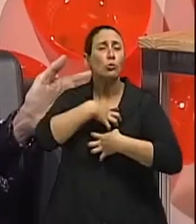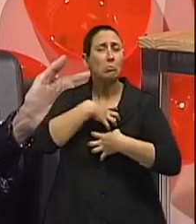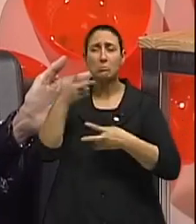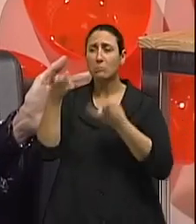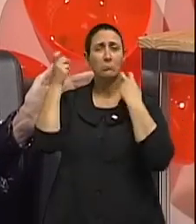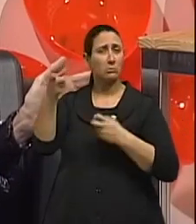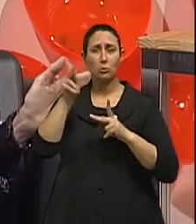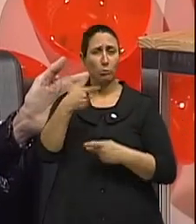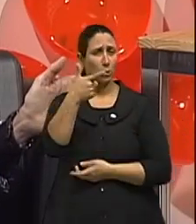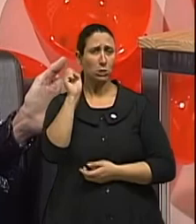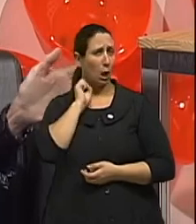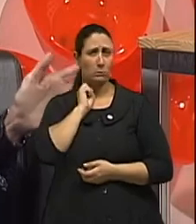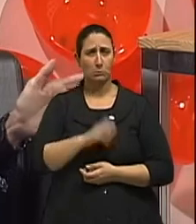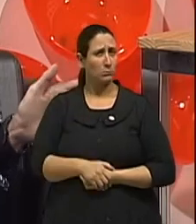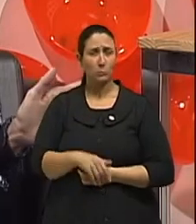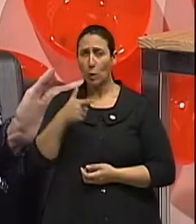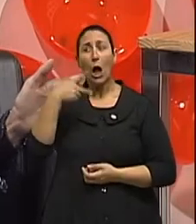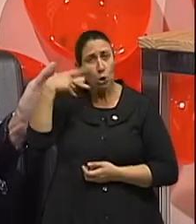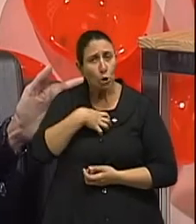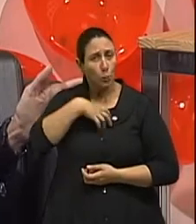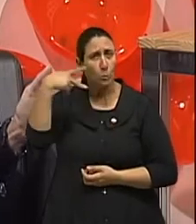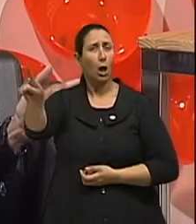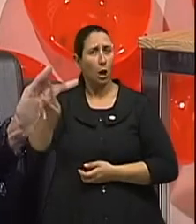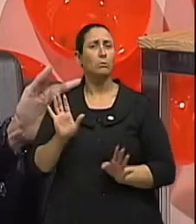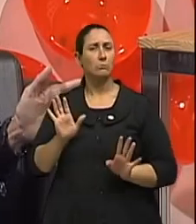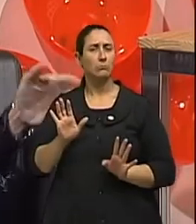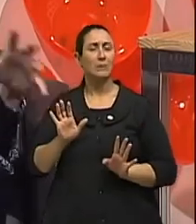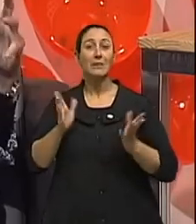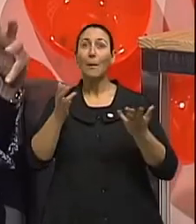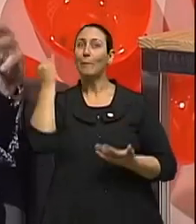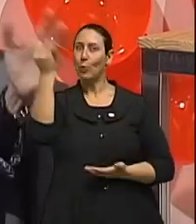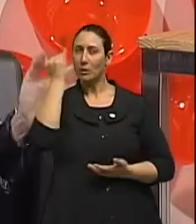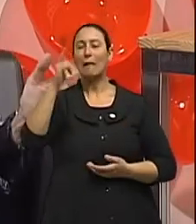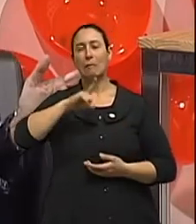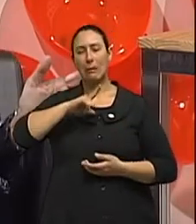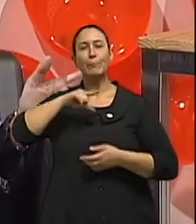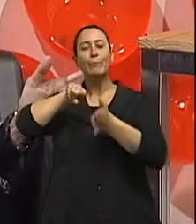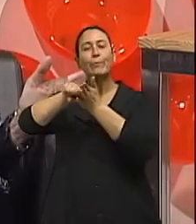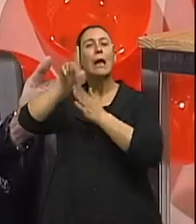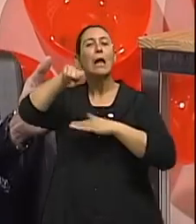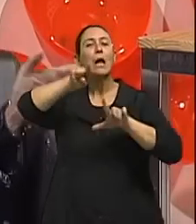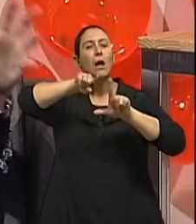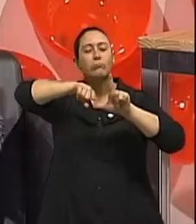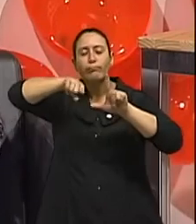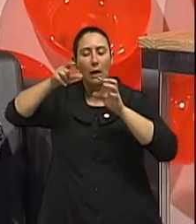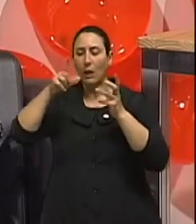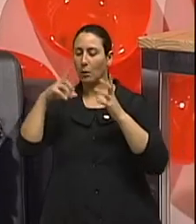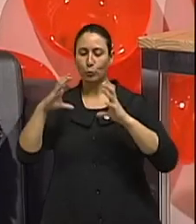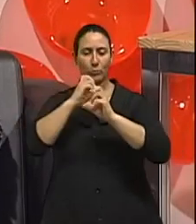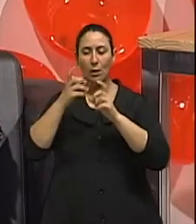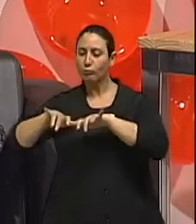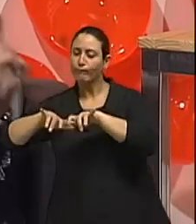nós notamos que a pessoa não está estressada. Então, o uso desse programa de biofeedback, que são aparelhos eletrônicos sensores, que